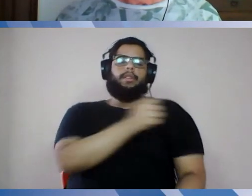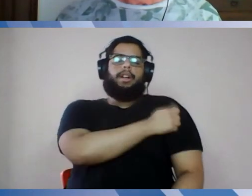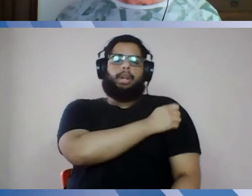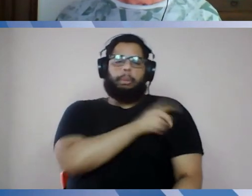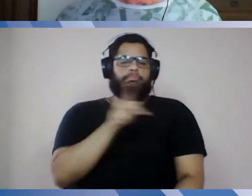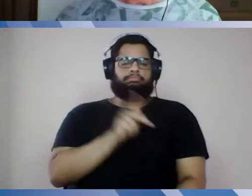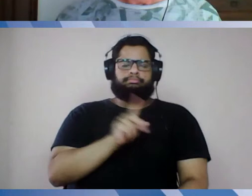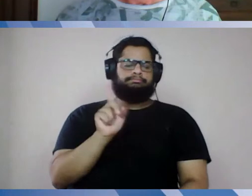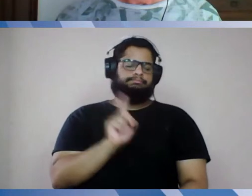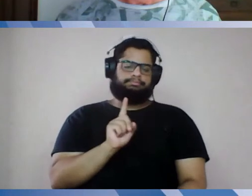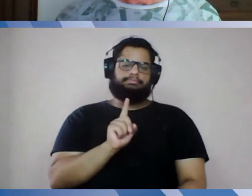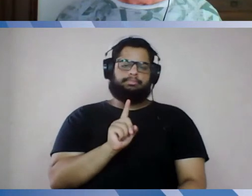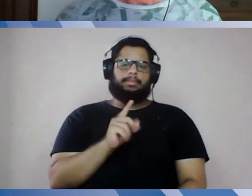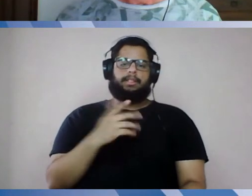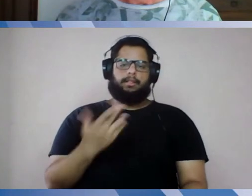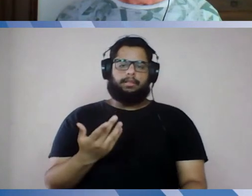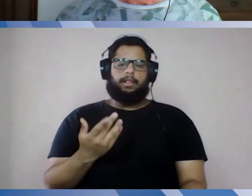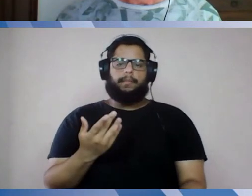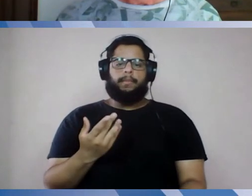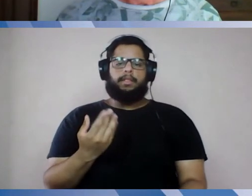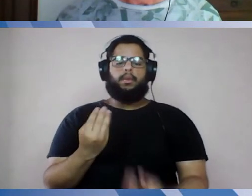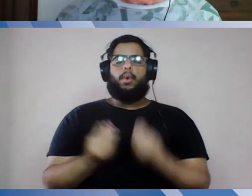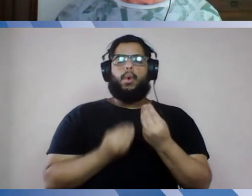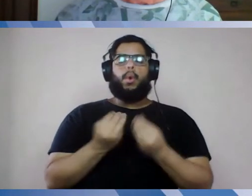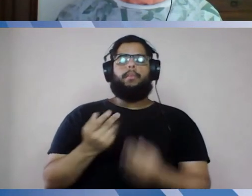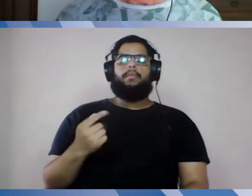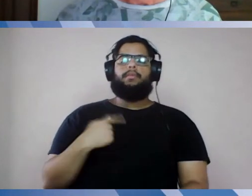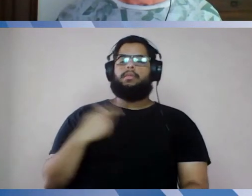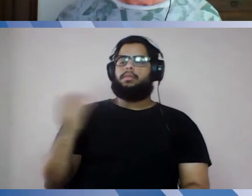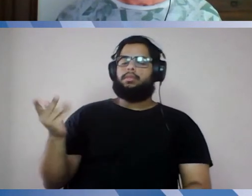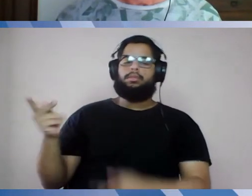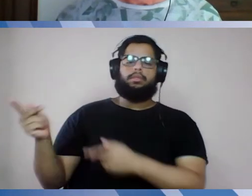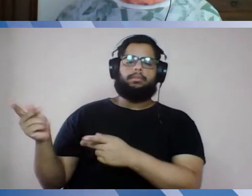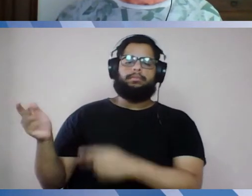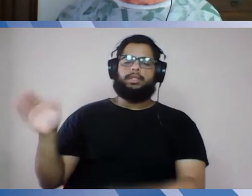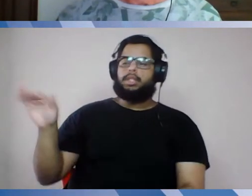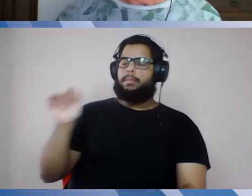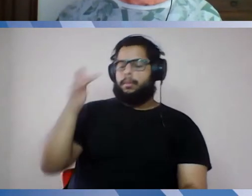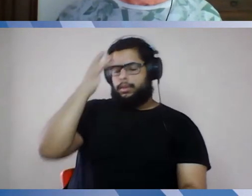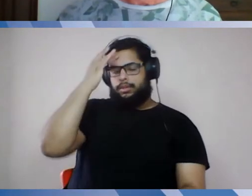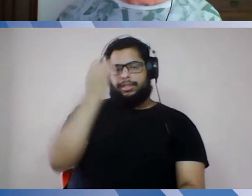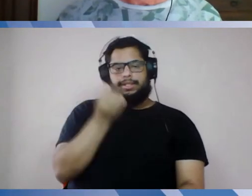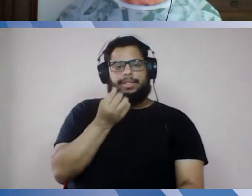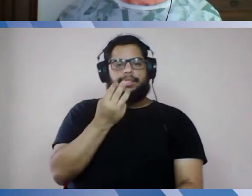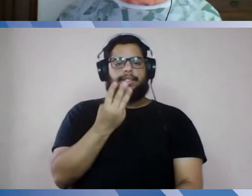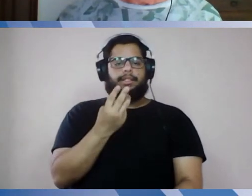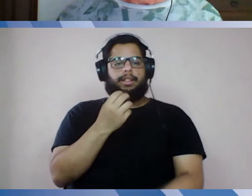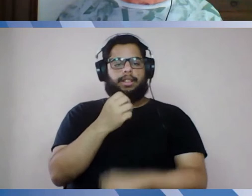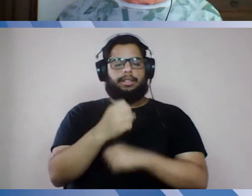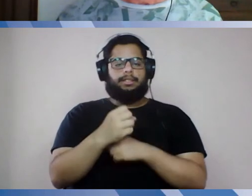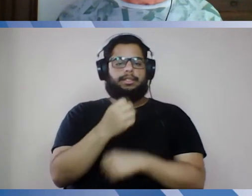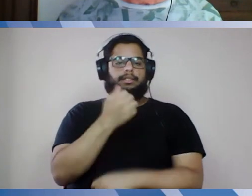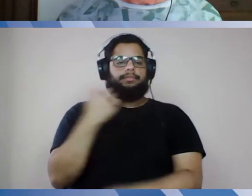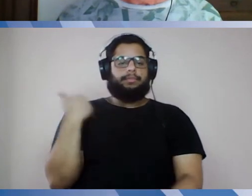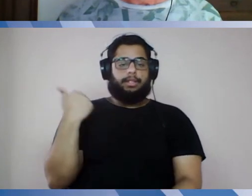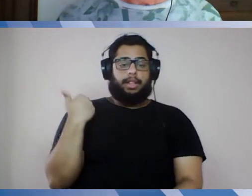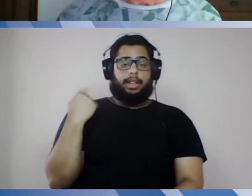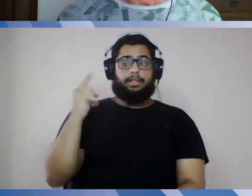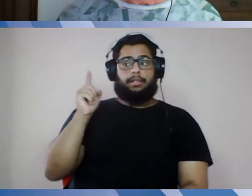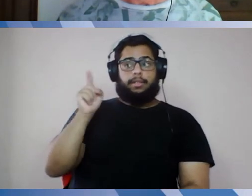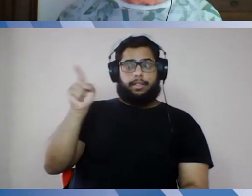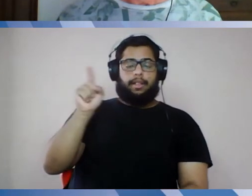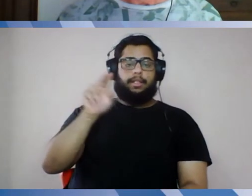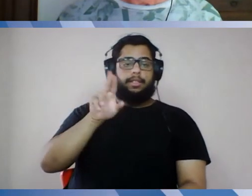importante, mas como é que eu vou trazer alguém de 63 anos para receber atendimento na Uzi, que tem uma área de